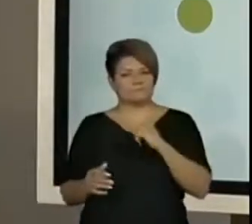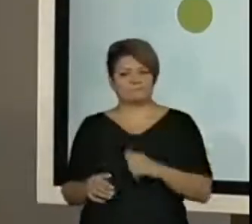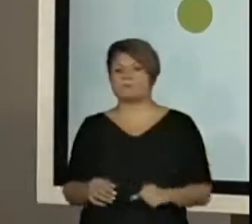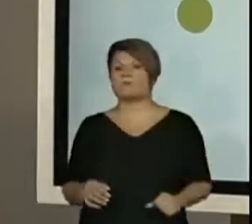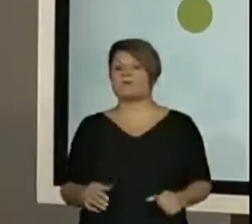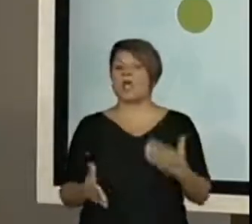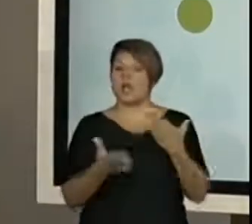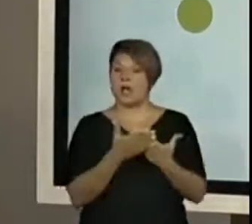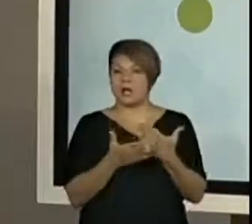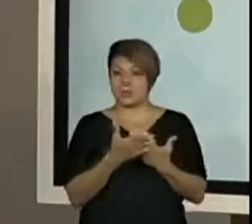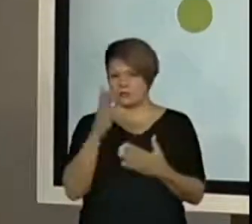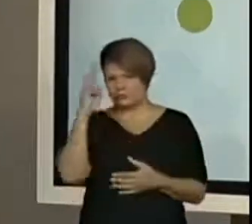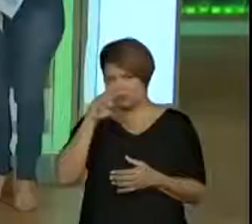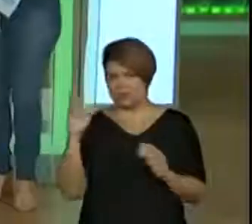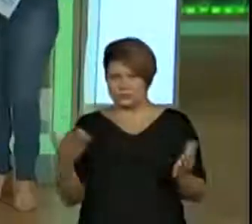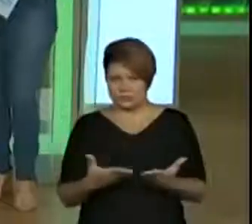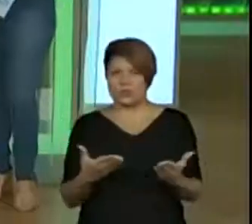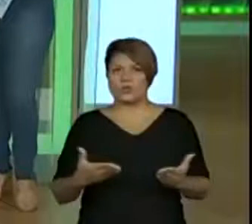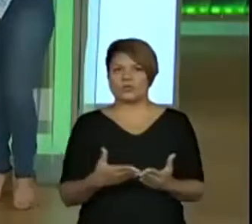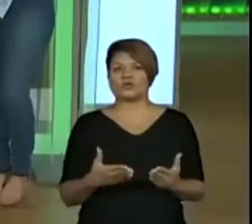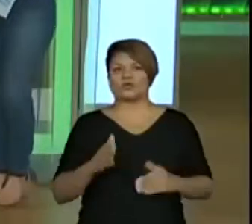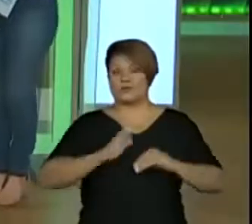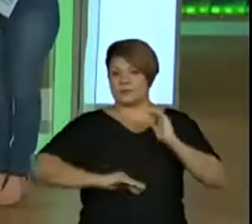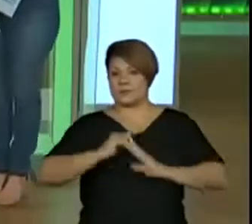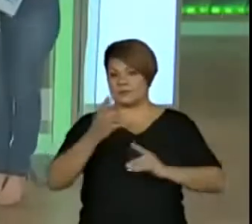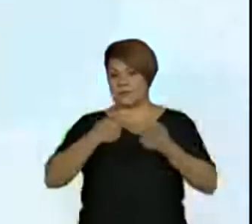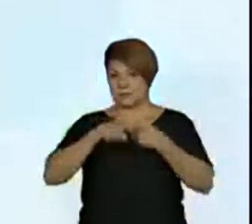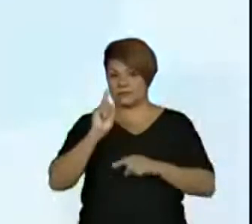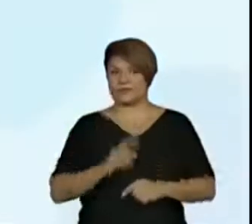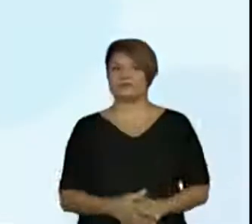a aula de história de hoje, nós vamos trabalhar a seguinte habilidade.